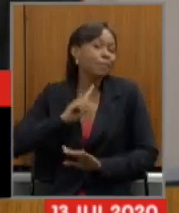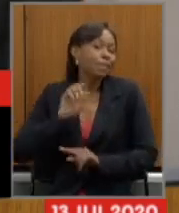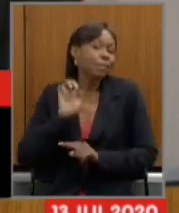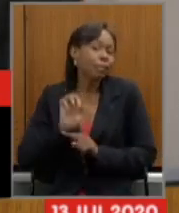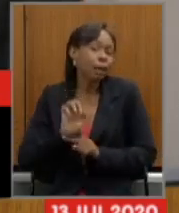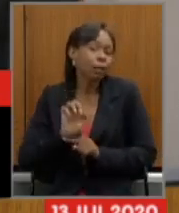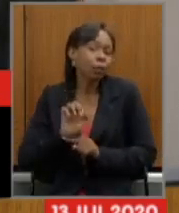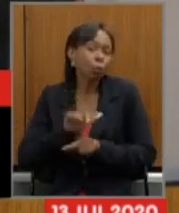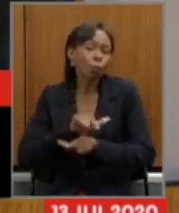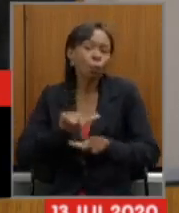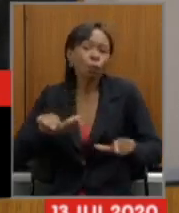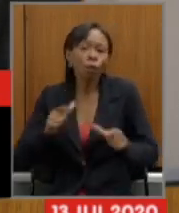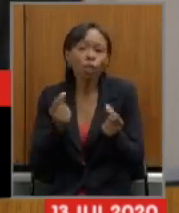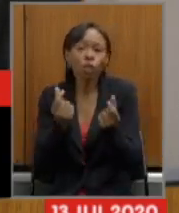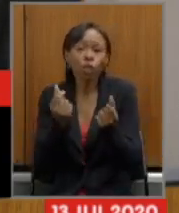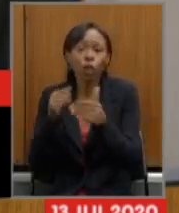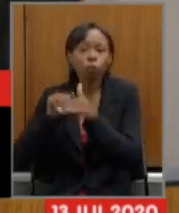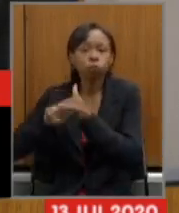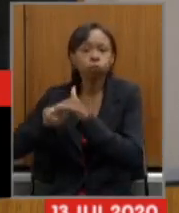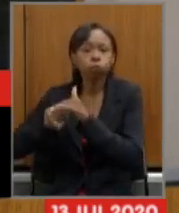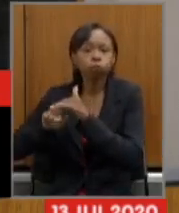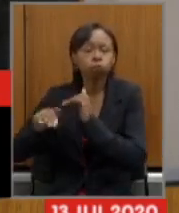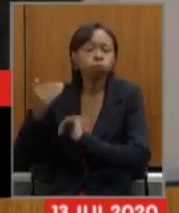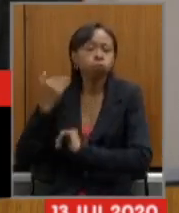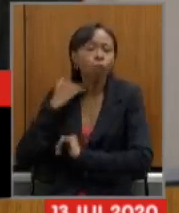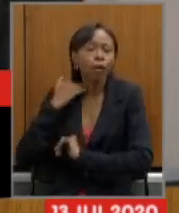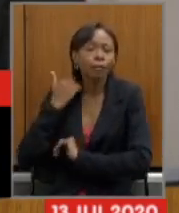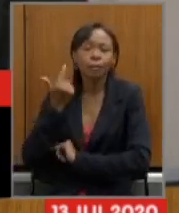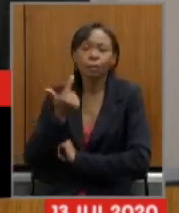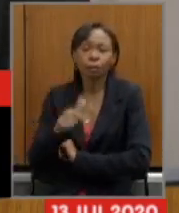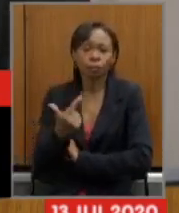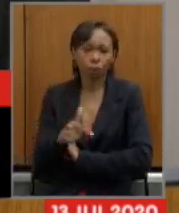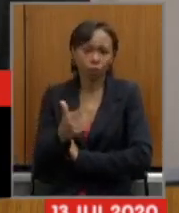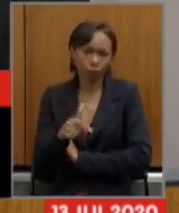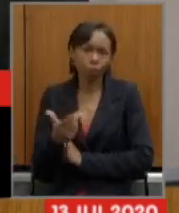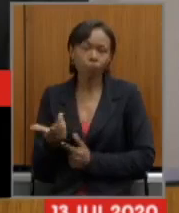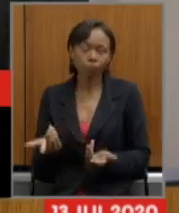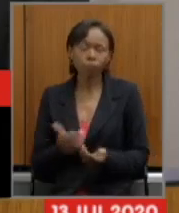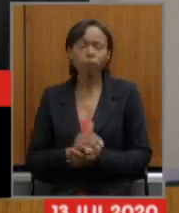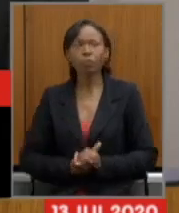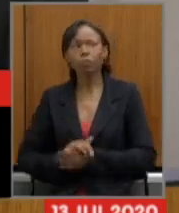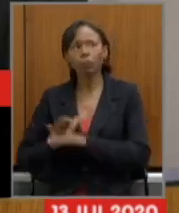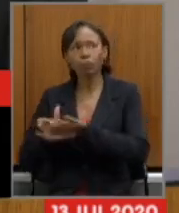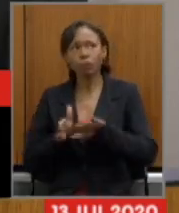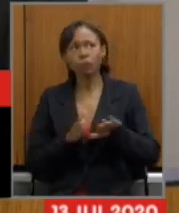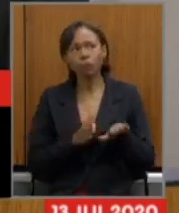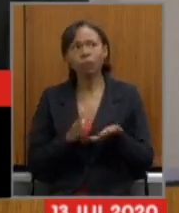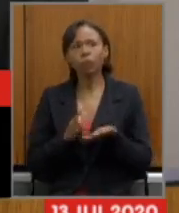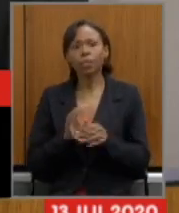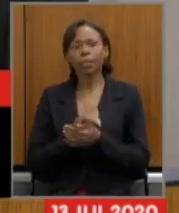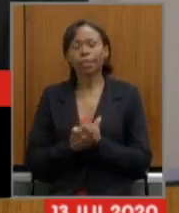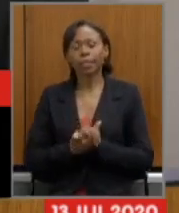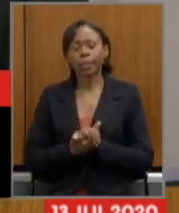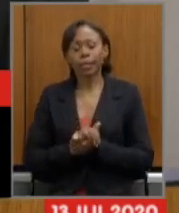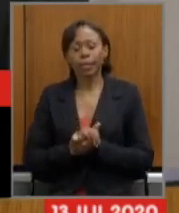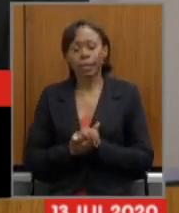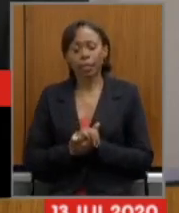bem com relação às isenções fiscais Minas